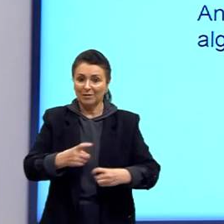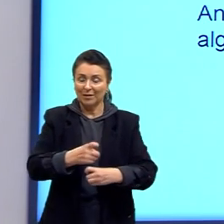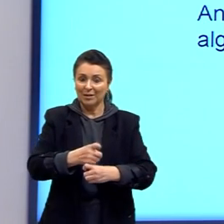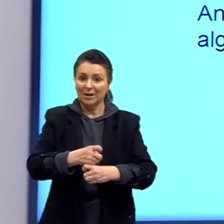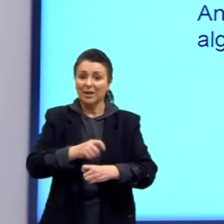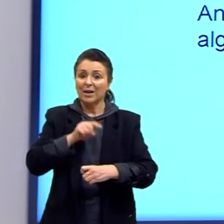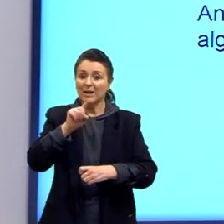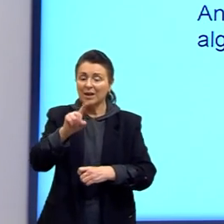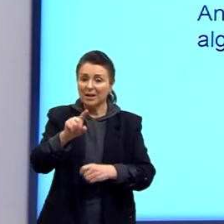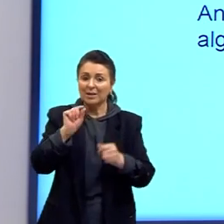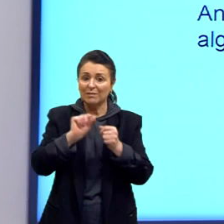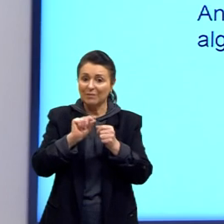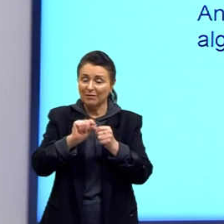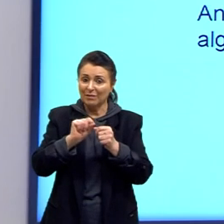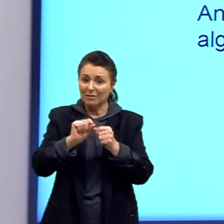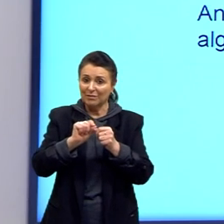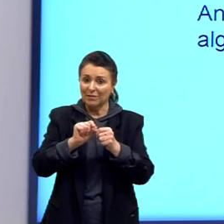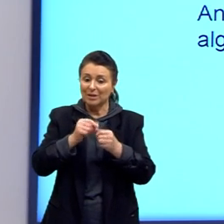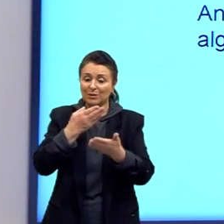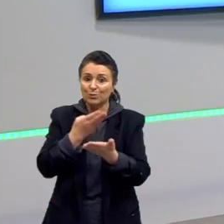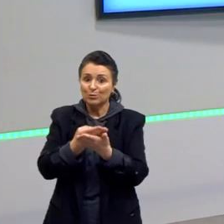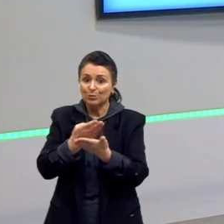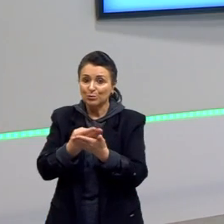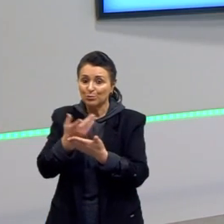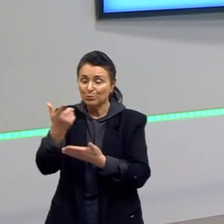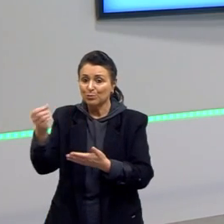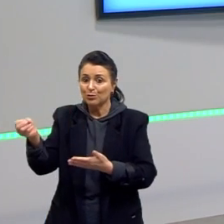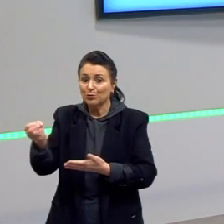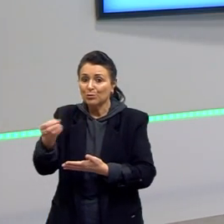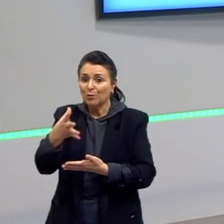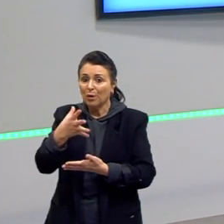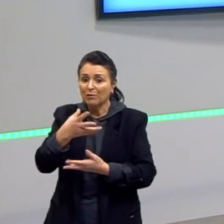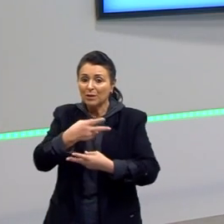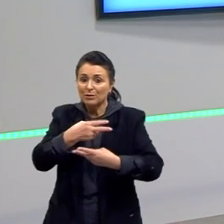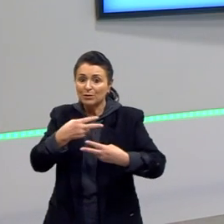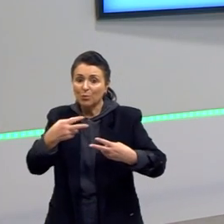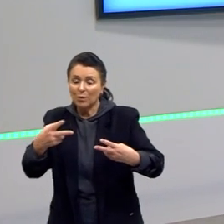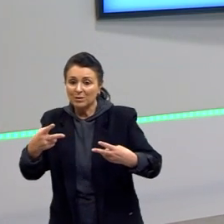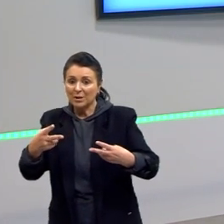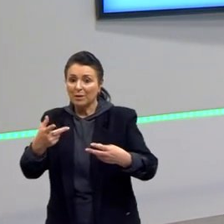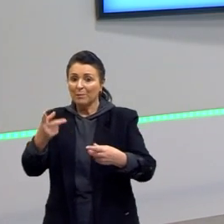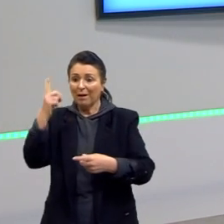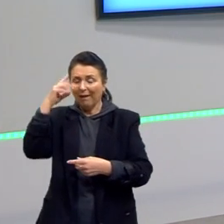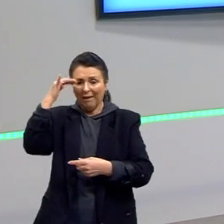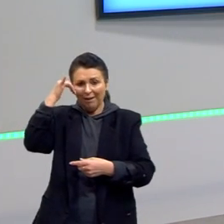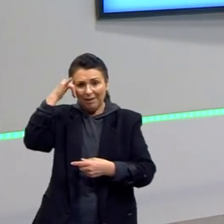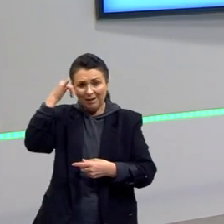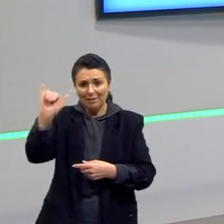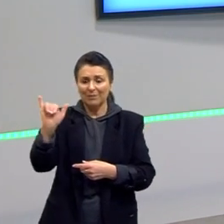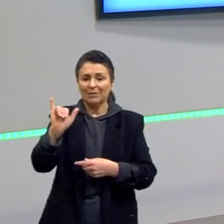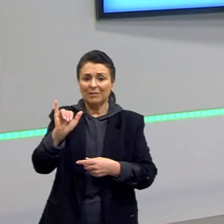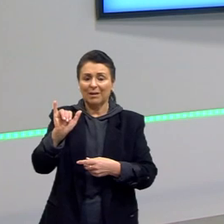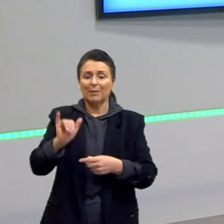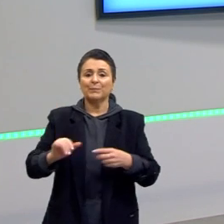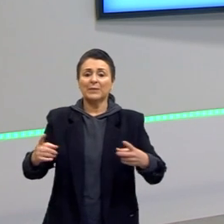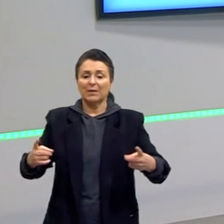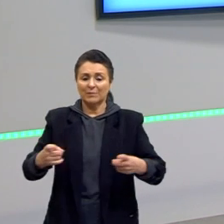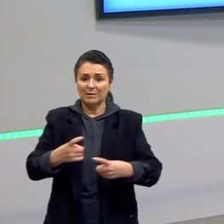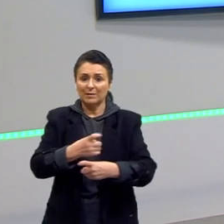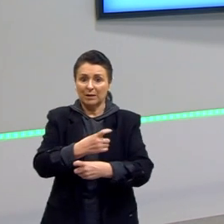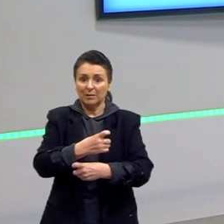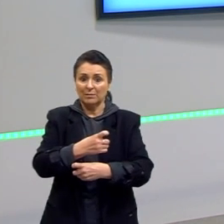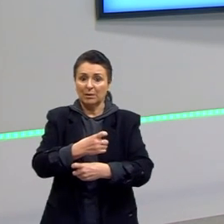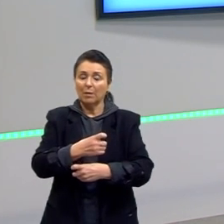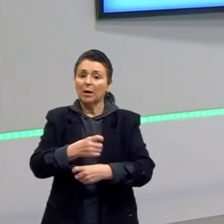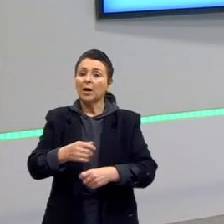levou a estudos de novos procedimentos no combate às bactérias patogênicas, salvando muitas vidas e